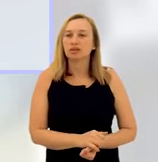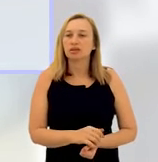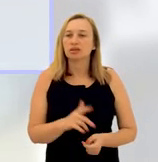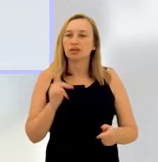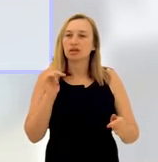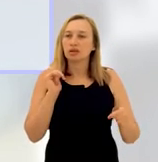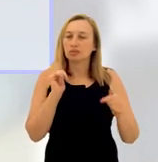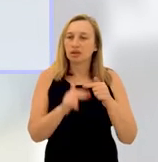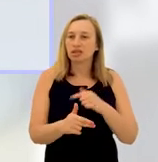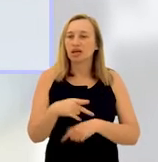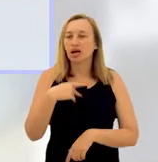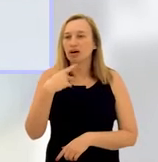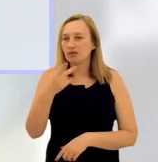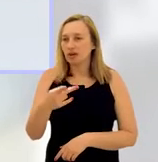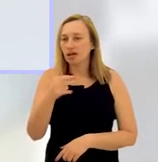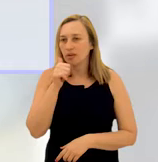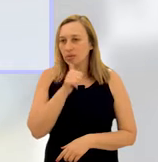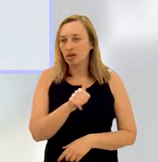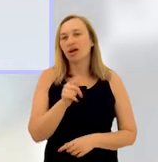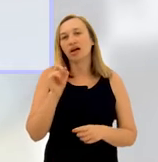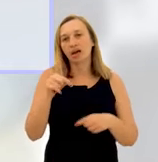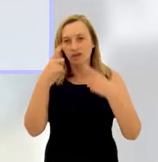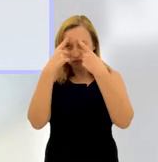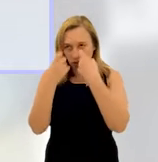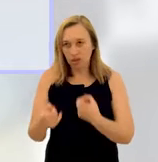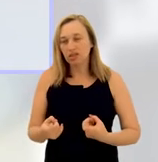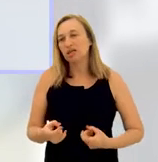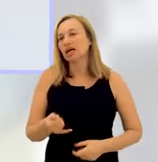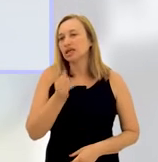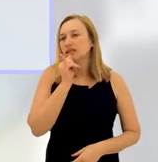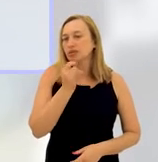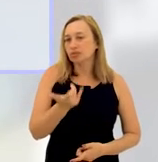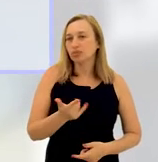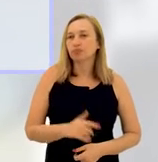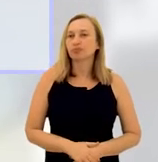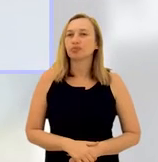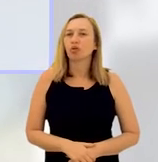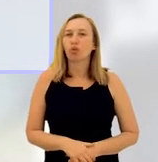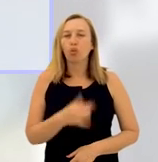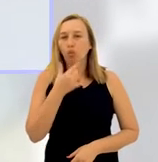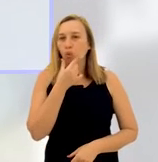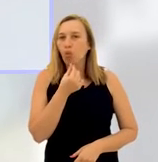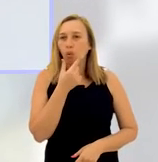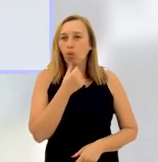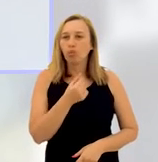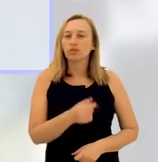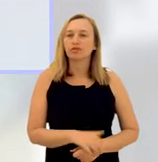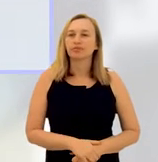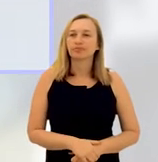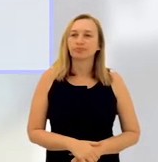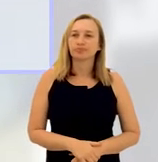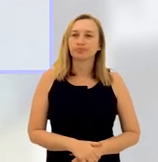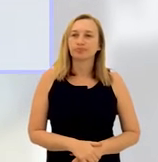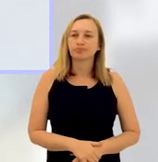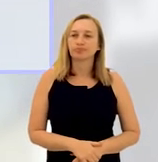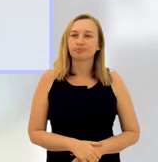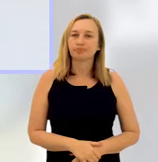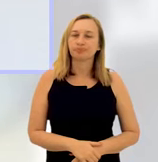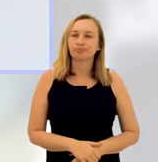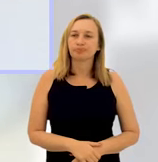expressão, isso pode ser considerado violência. Por exemplo, o homem que